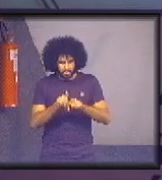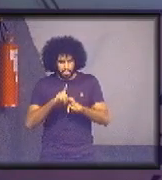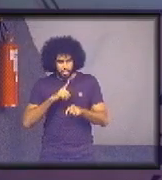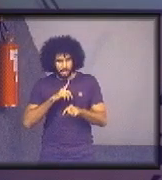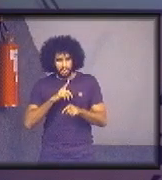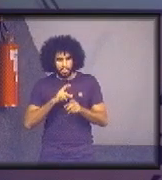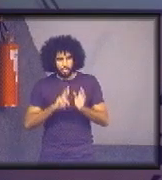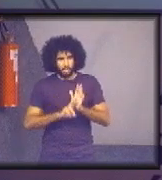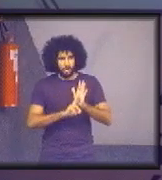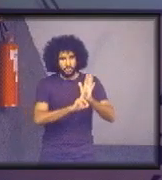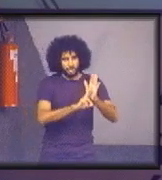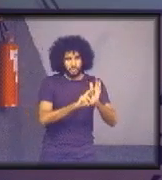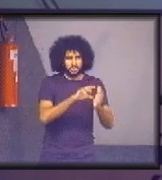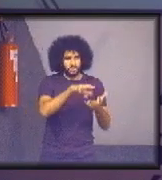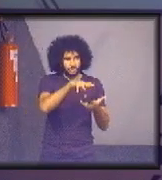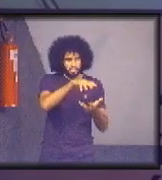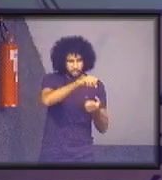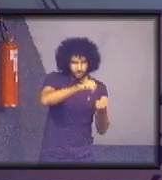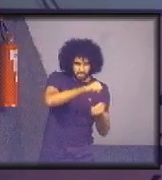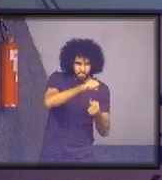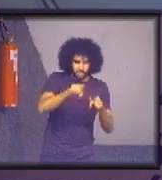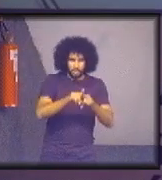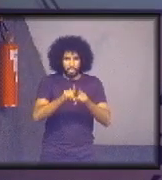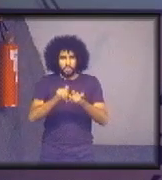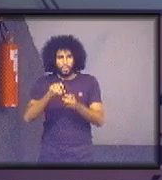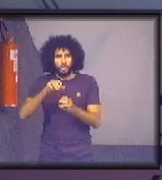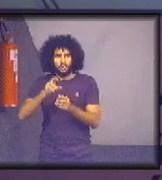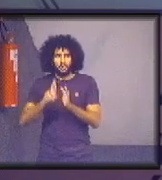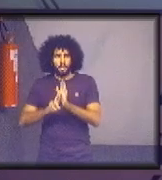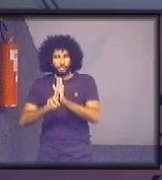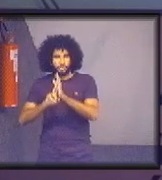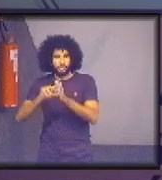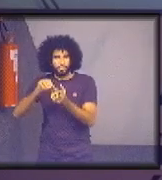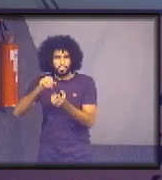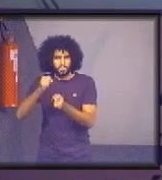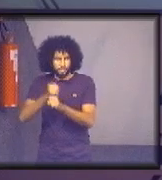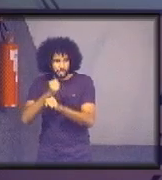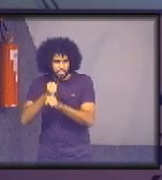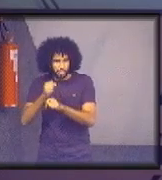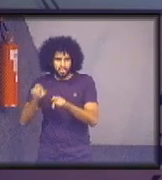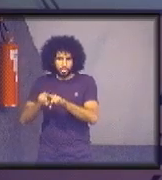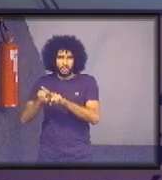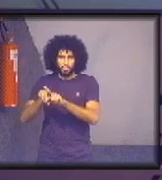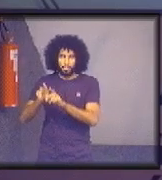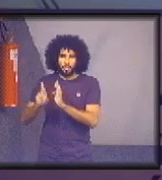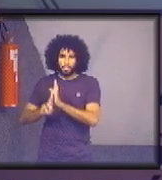sustentabilidade, da sessão de obras, do planejamento estratégico, e duas representantes do interior.